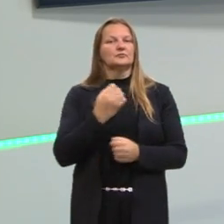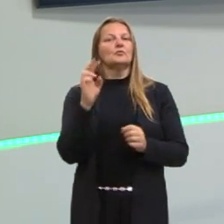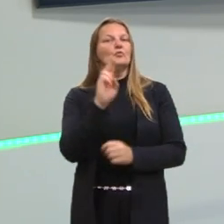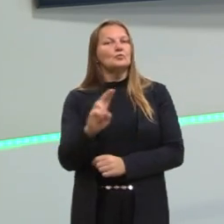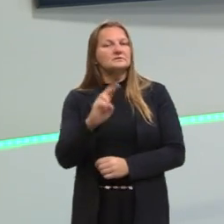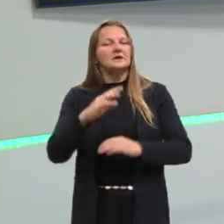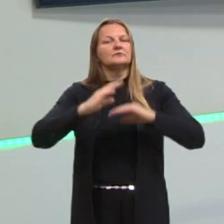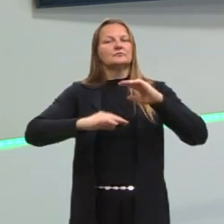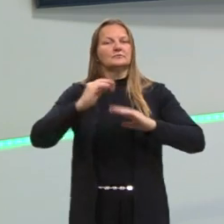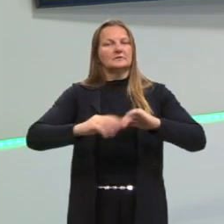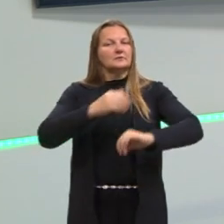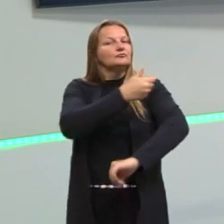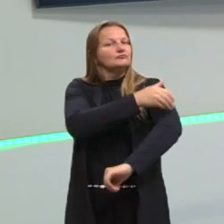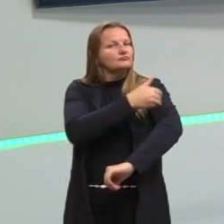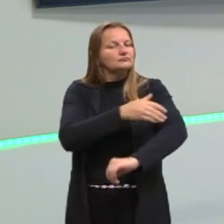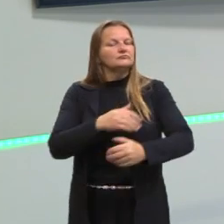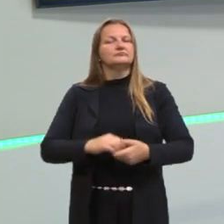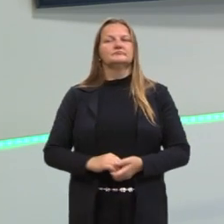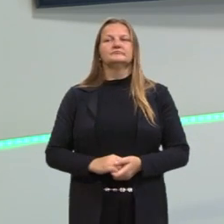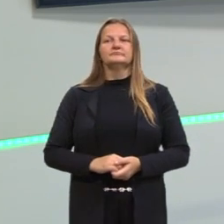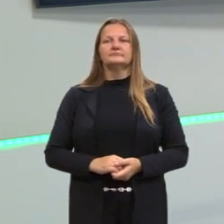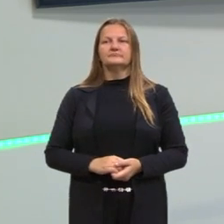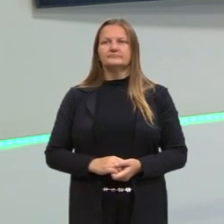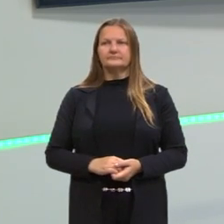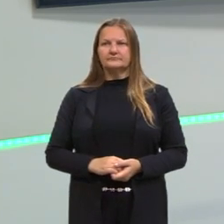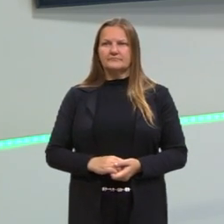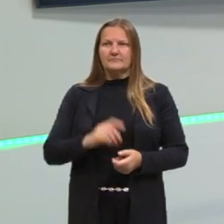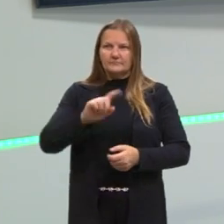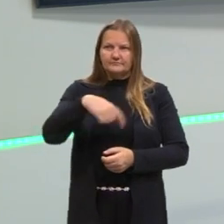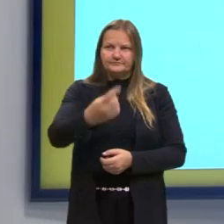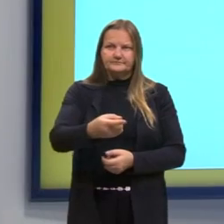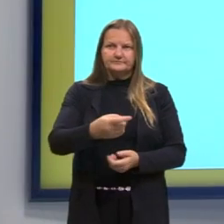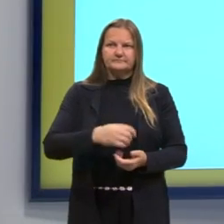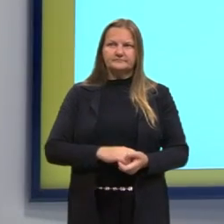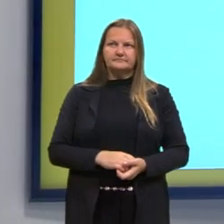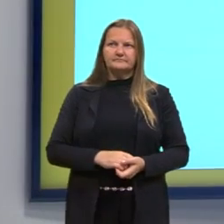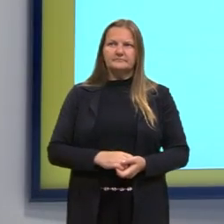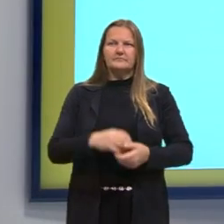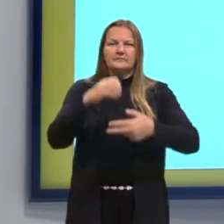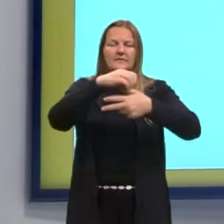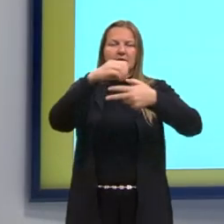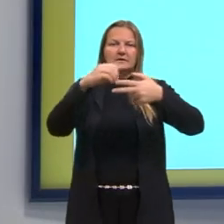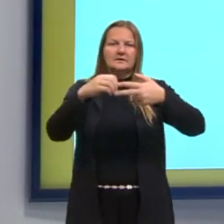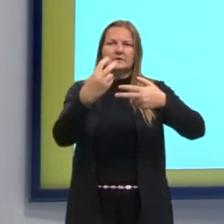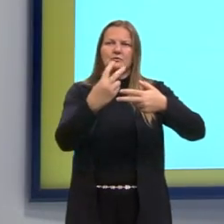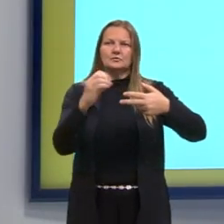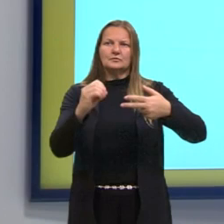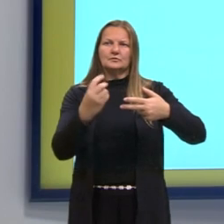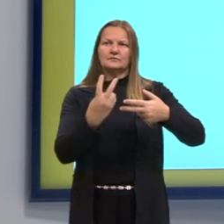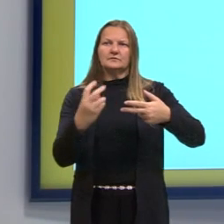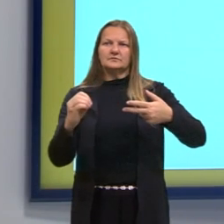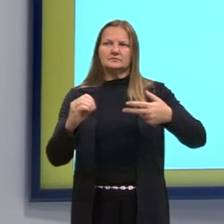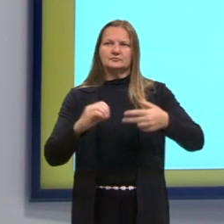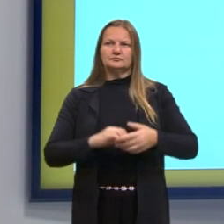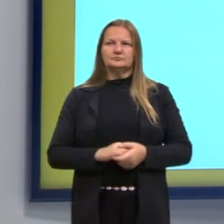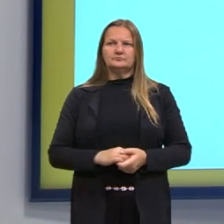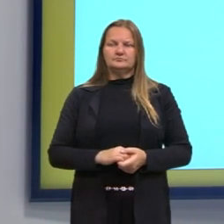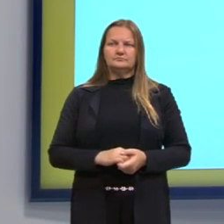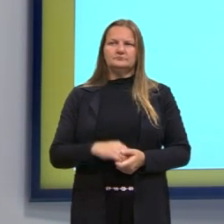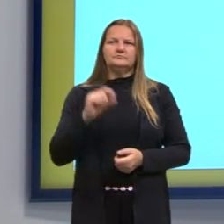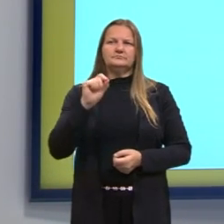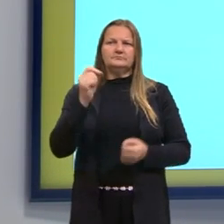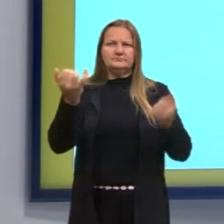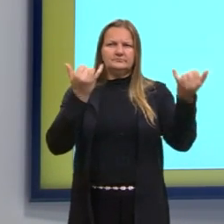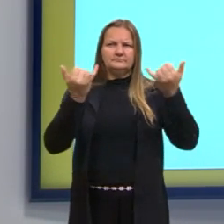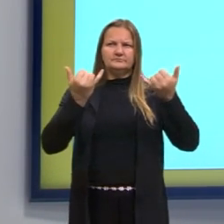aplicados nessa questão. A próxima questão, ela é do Enem de 2020. Ela diz o seguinte.